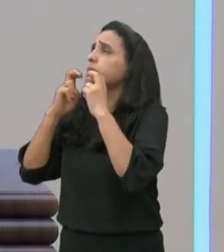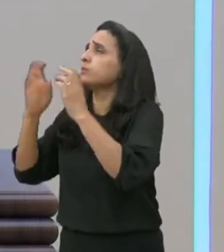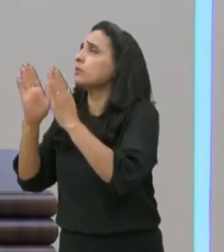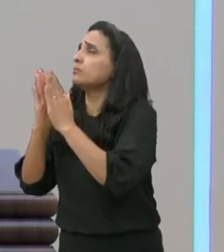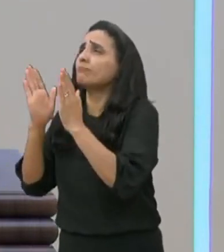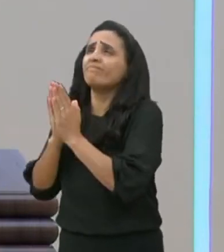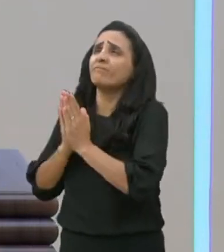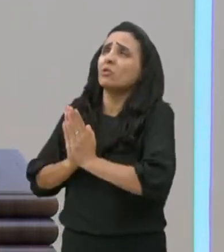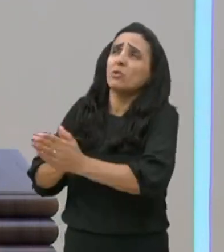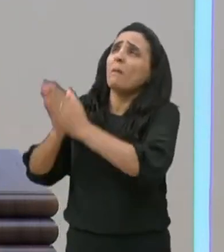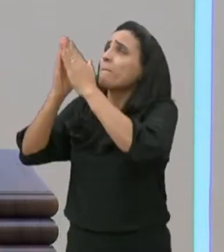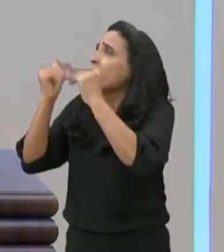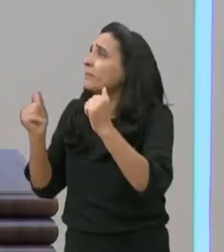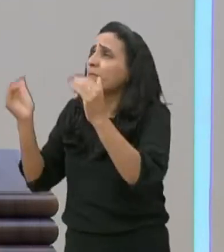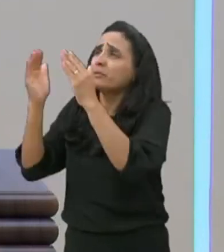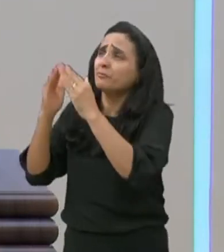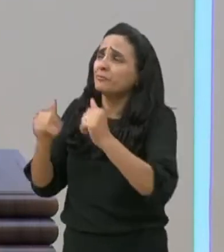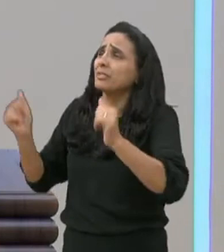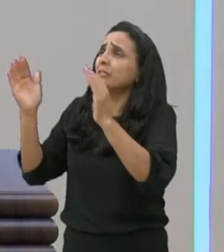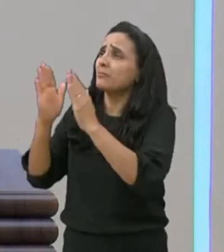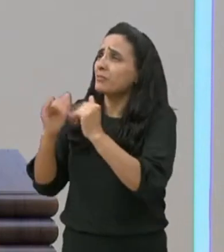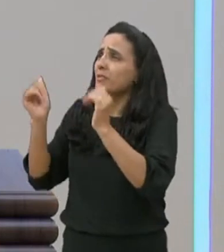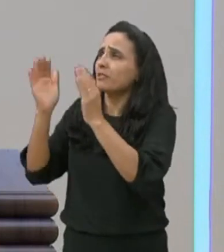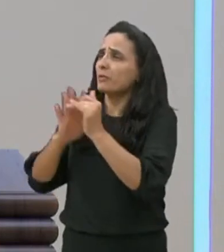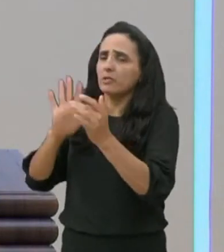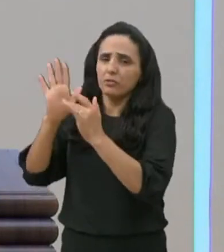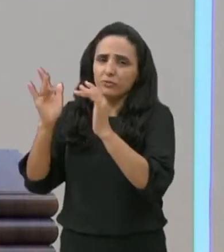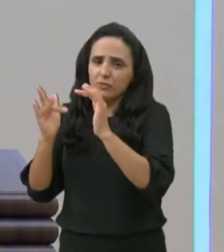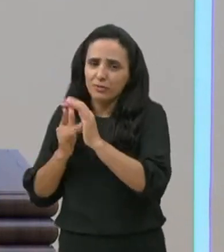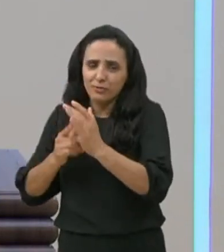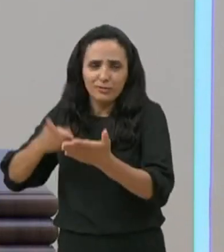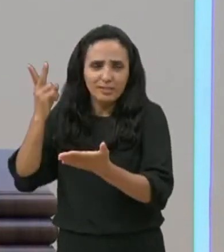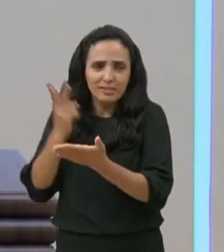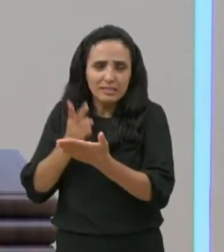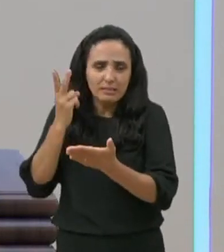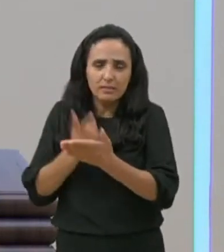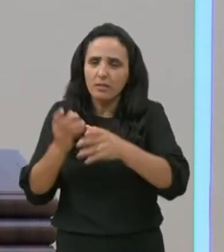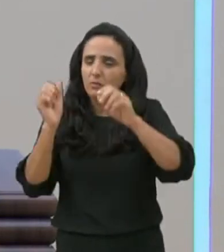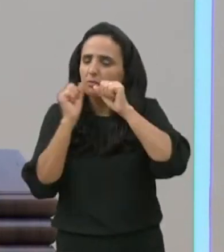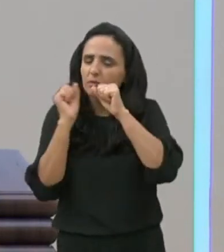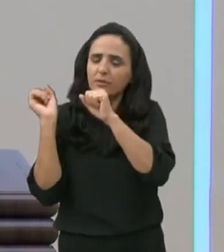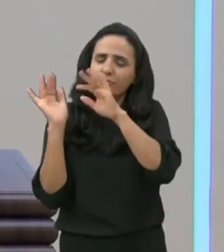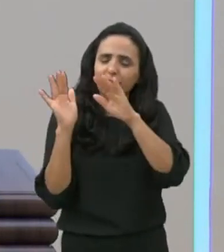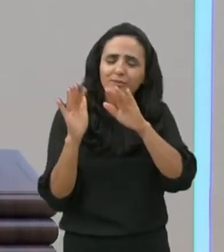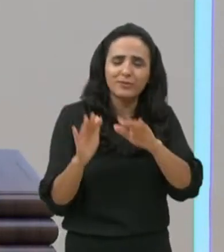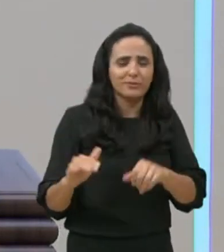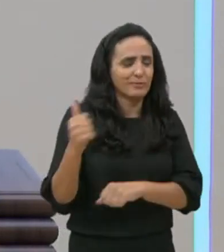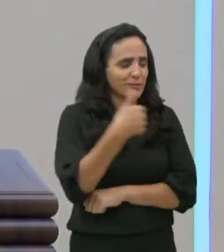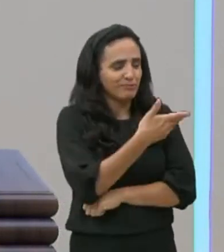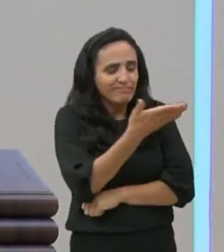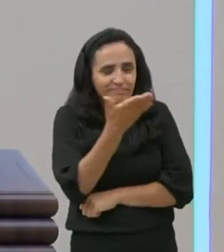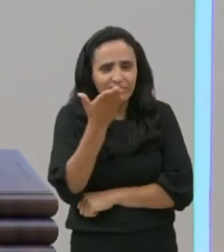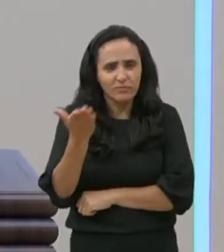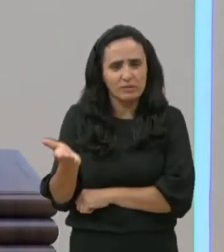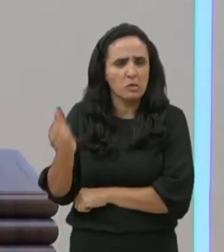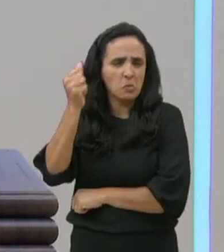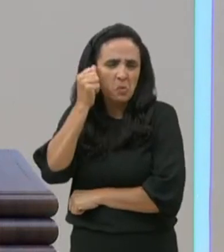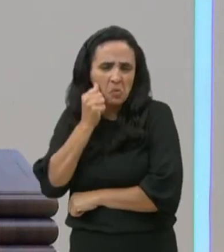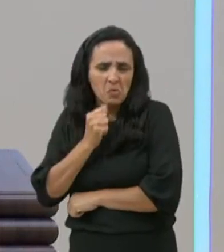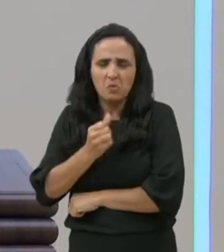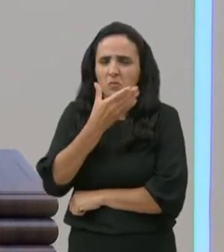vai à busca do Senhor Jesus, ele nunca despede ninguém vazio, não senhor, não senhora,